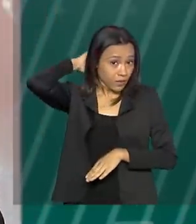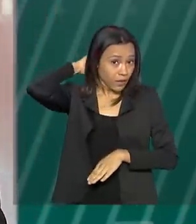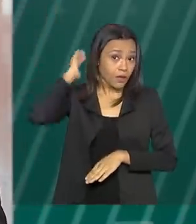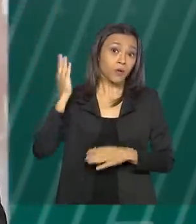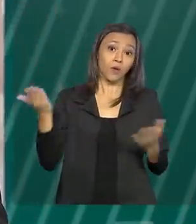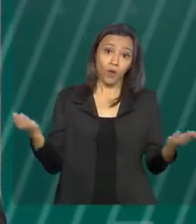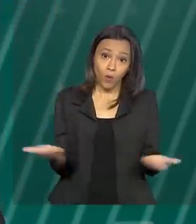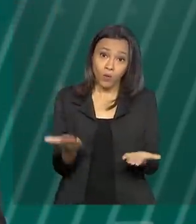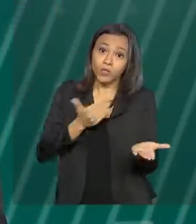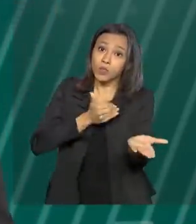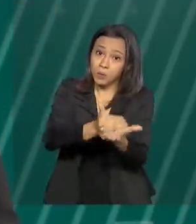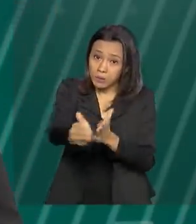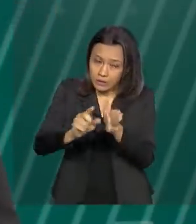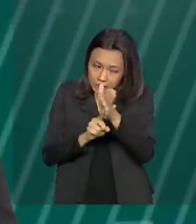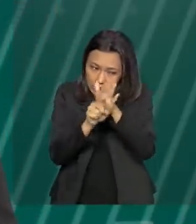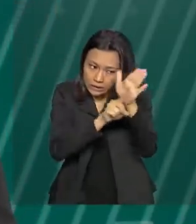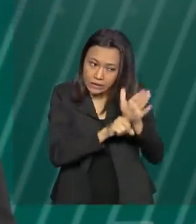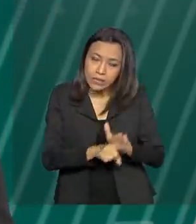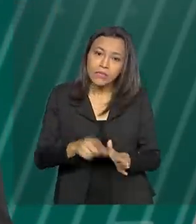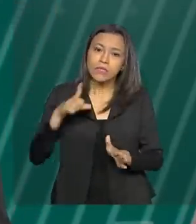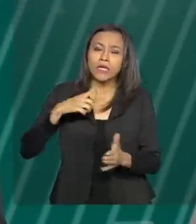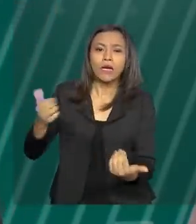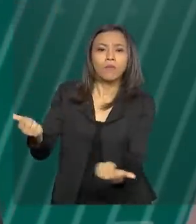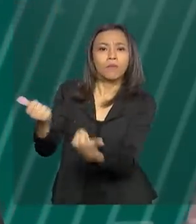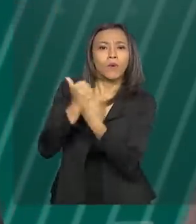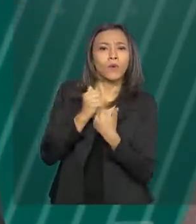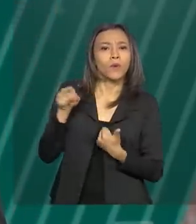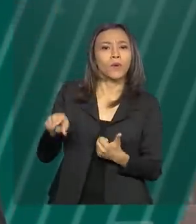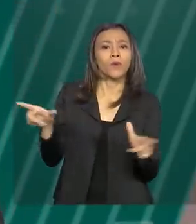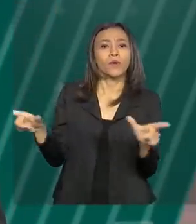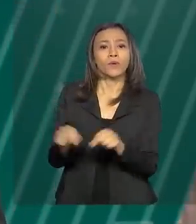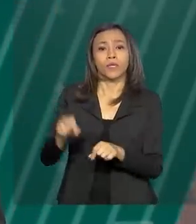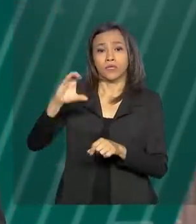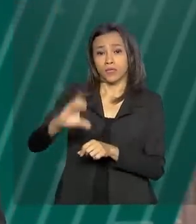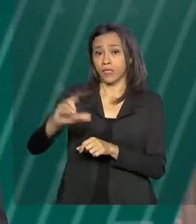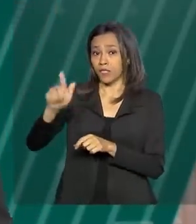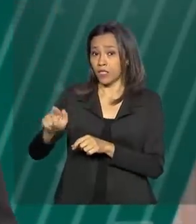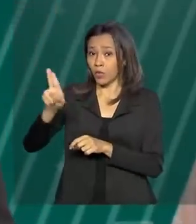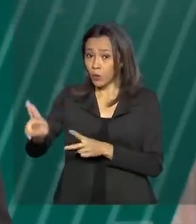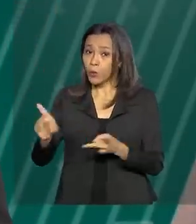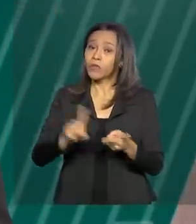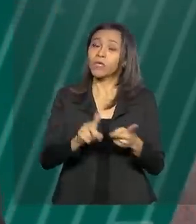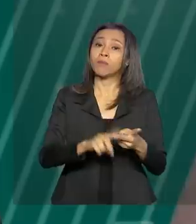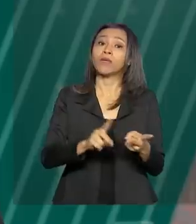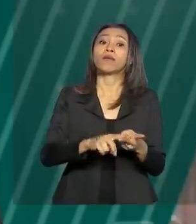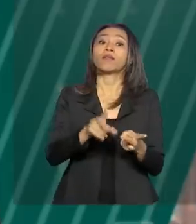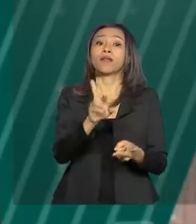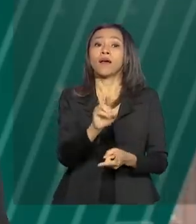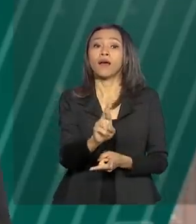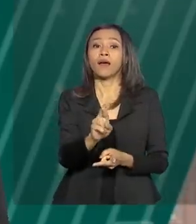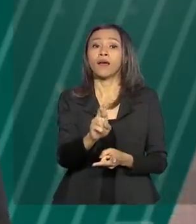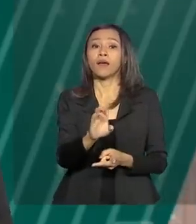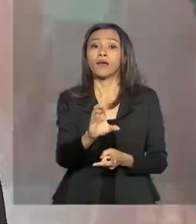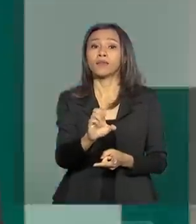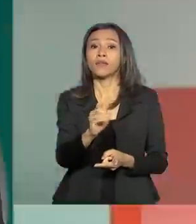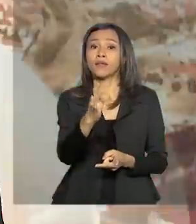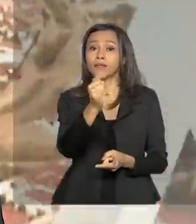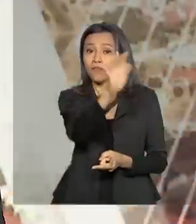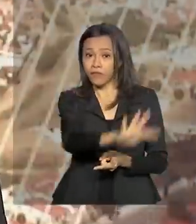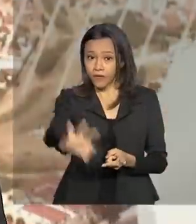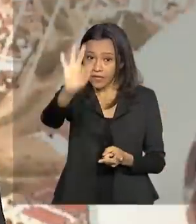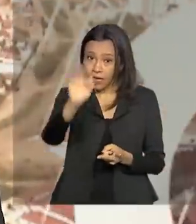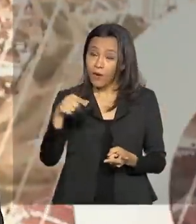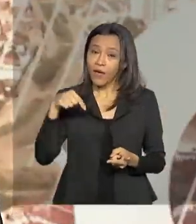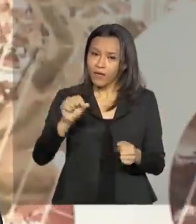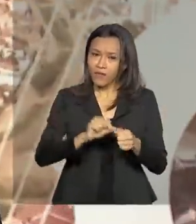manhã de hoje. Essa ação também conta com o apoio da Controladoria Geral da União e da Receita Federal. Além do Pará, a ação é feita